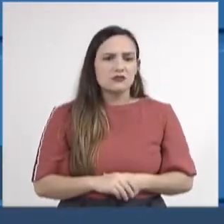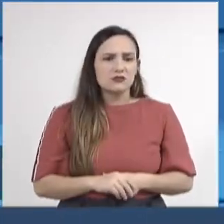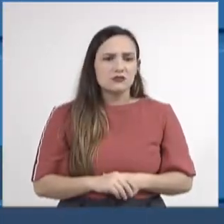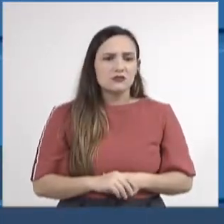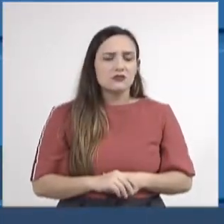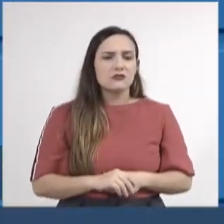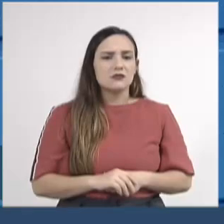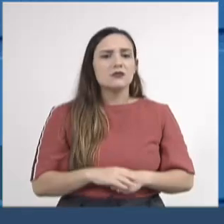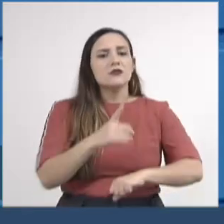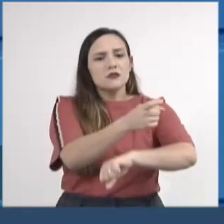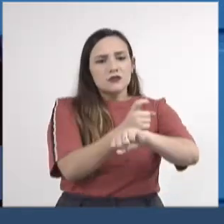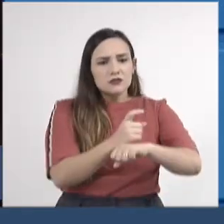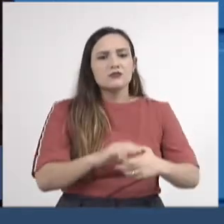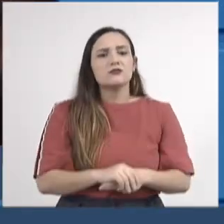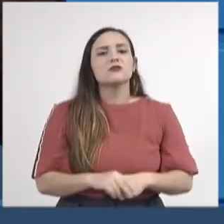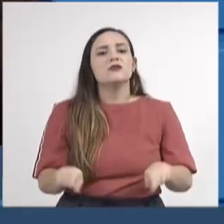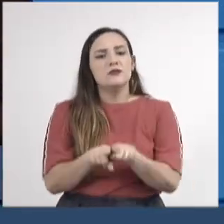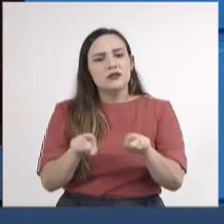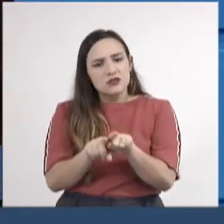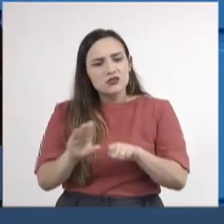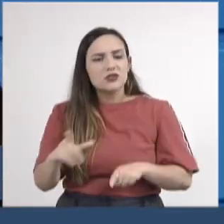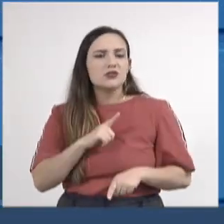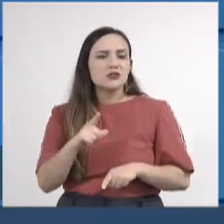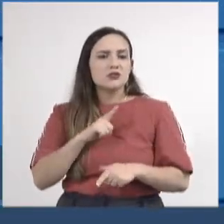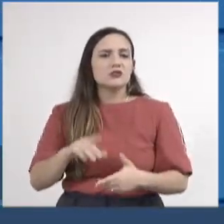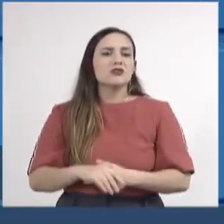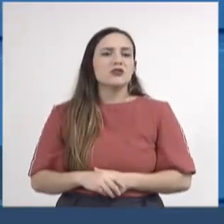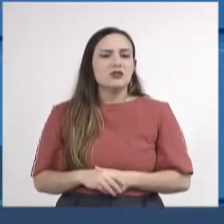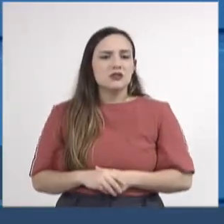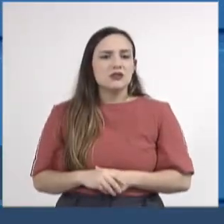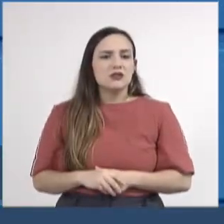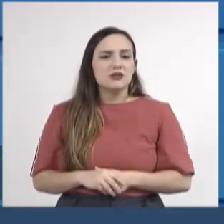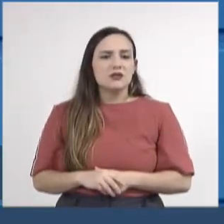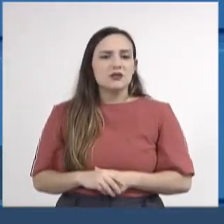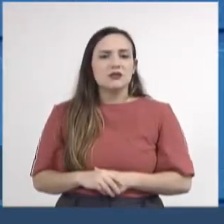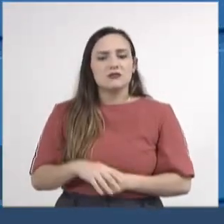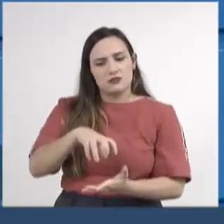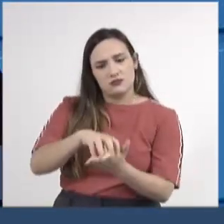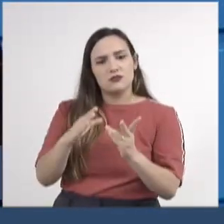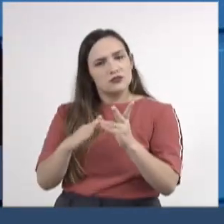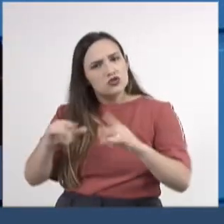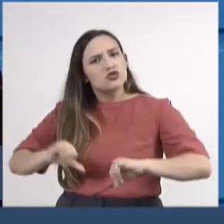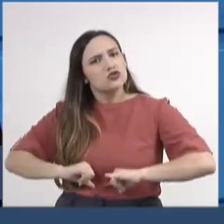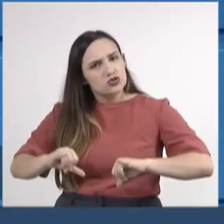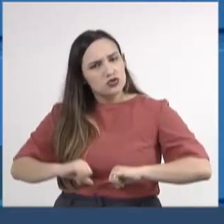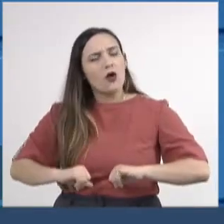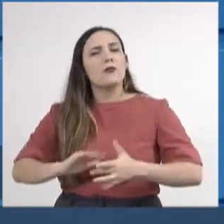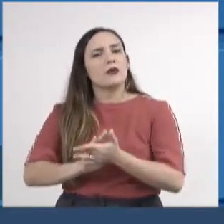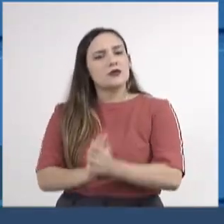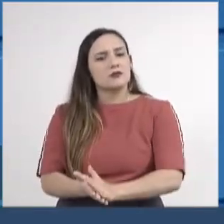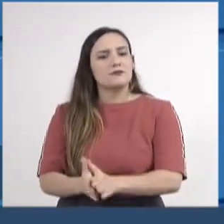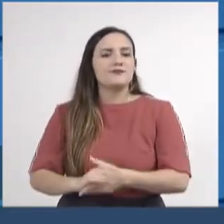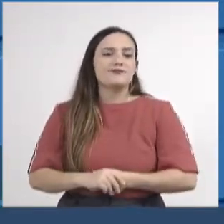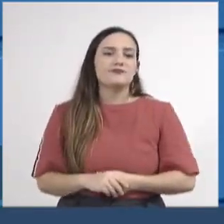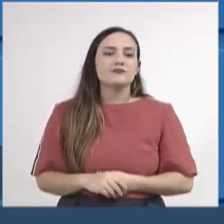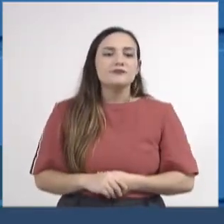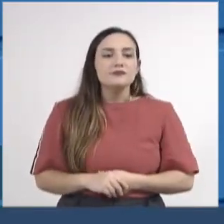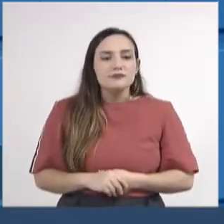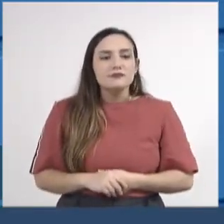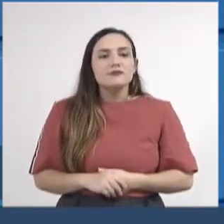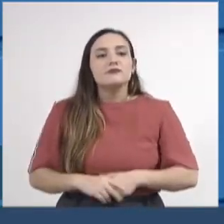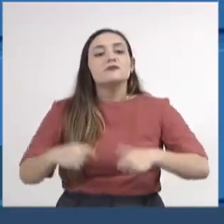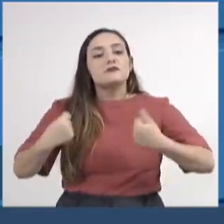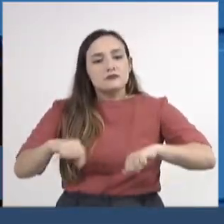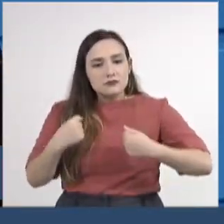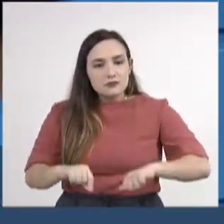quilombos, onde também nós temos a população indígena, que infelizmente também sofre muito preconceito. E nós precisamos, sim,